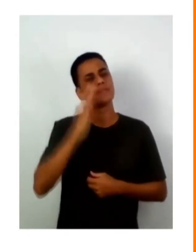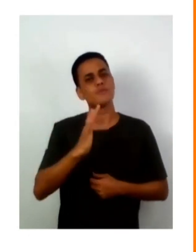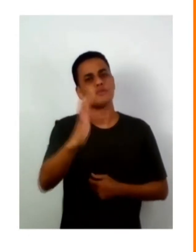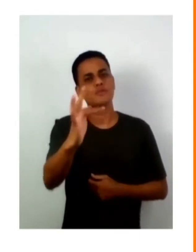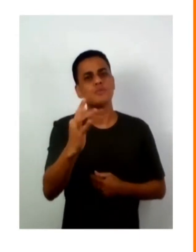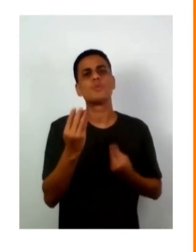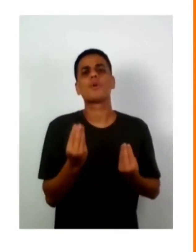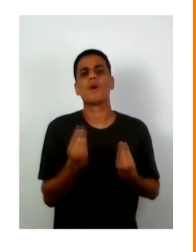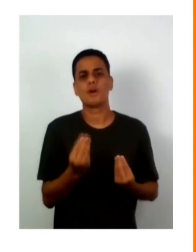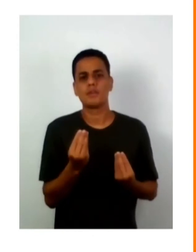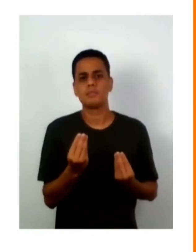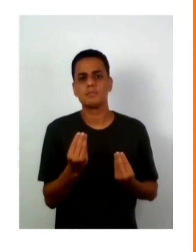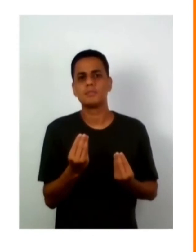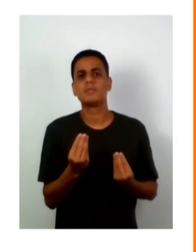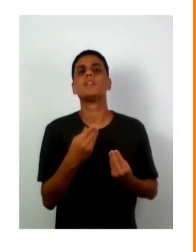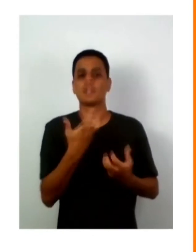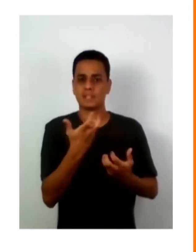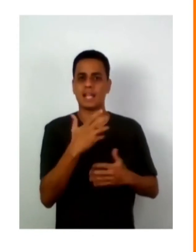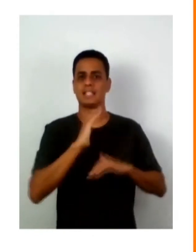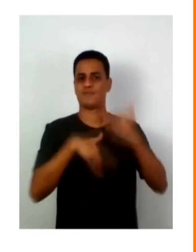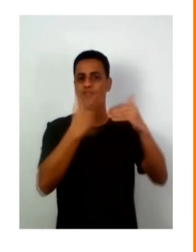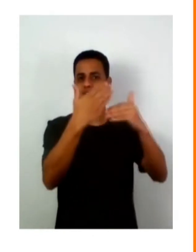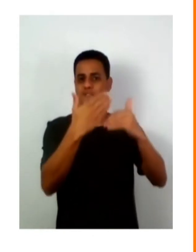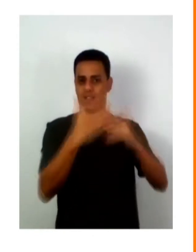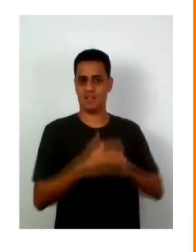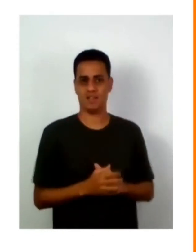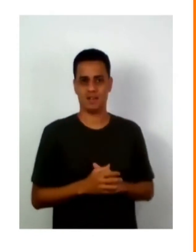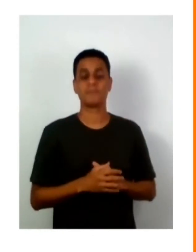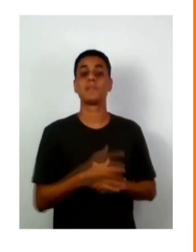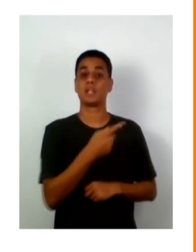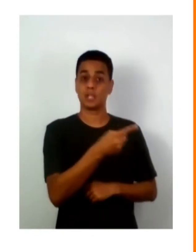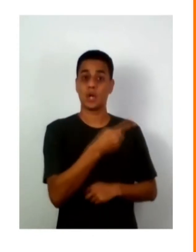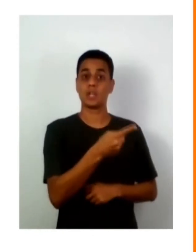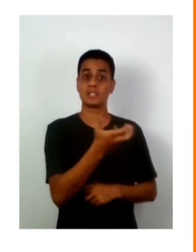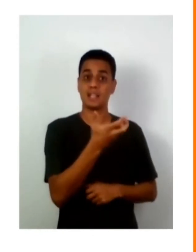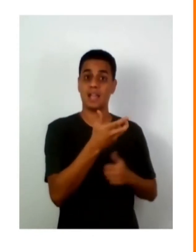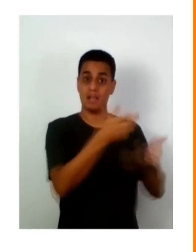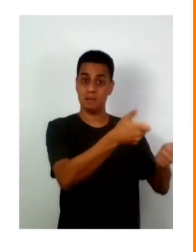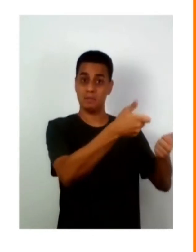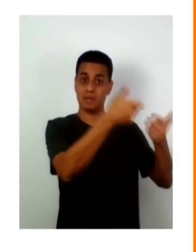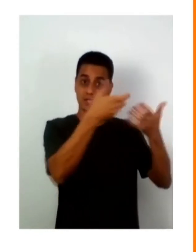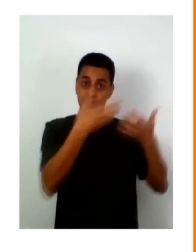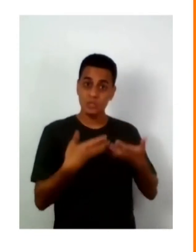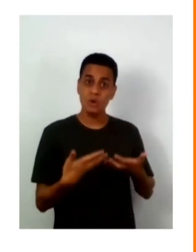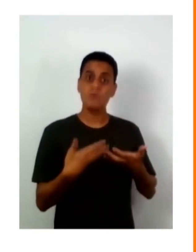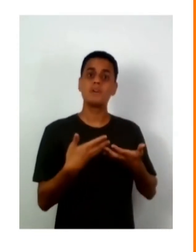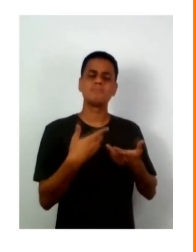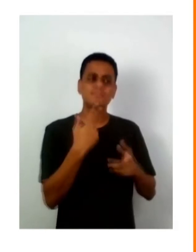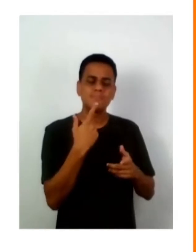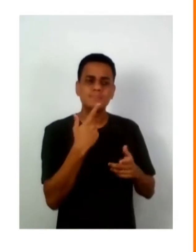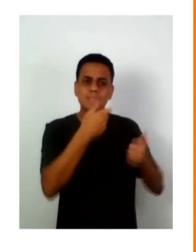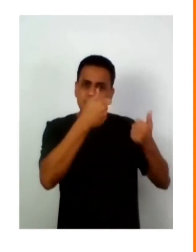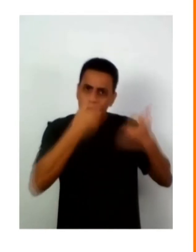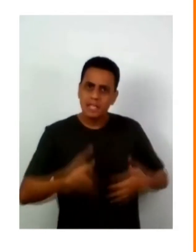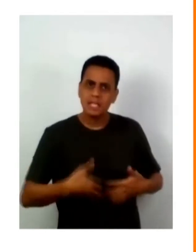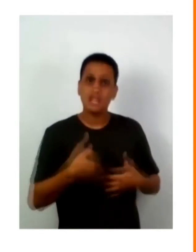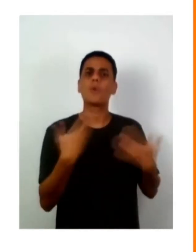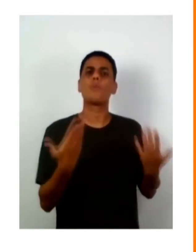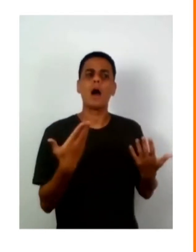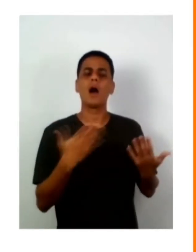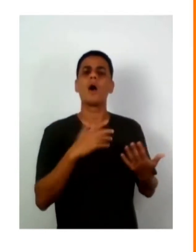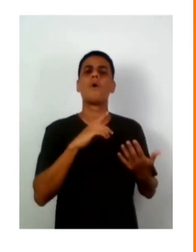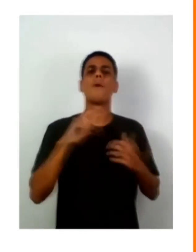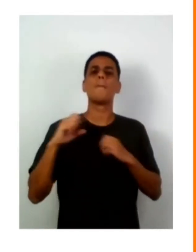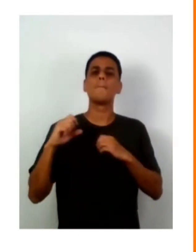desenvolver. Então, procuramos que as pessoas nos escrevam o potencial,